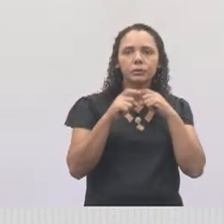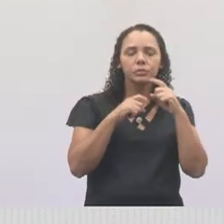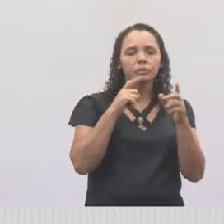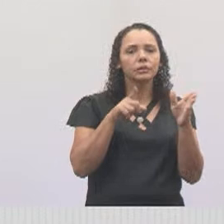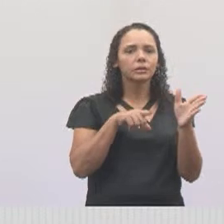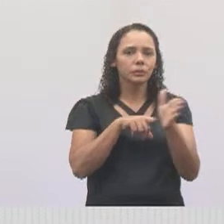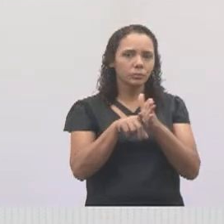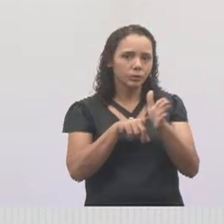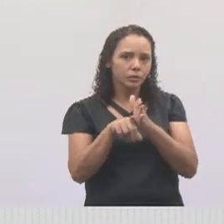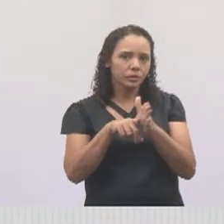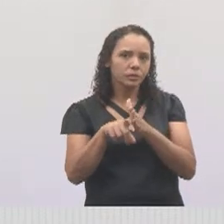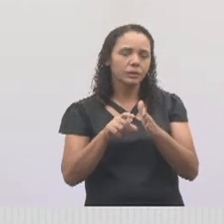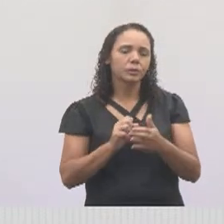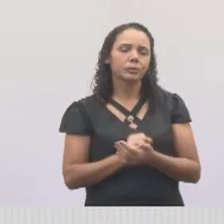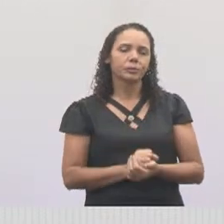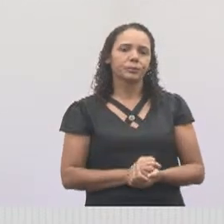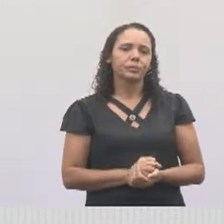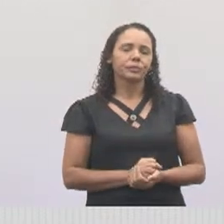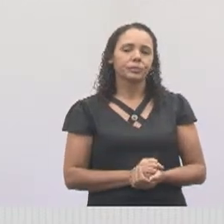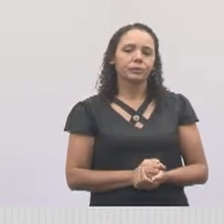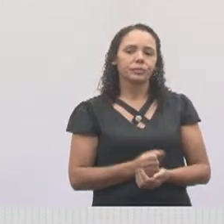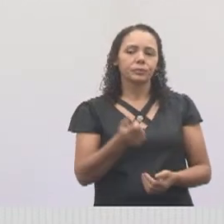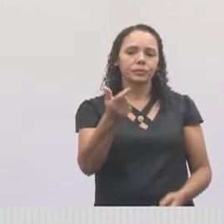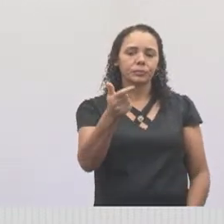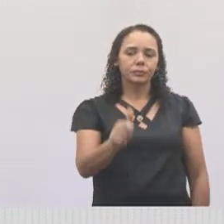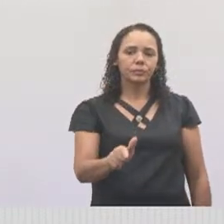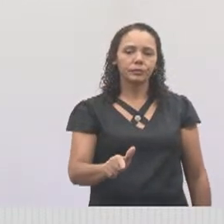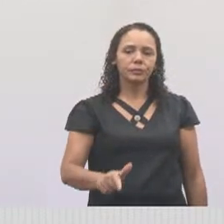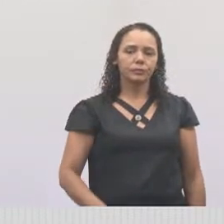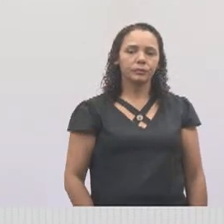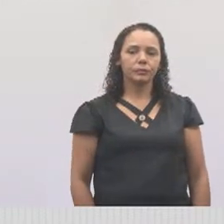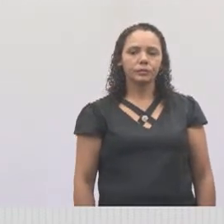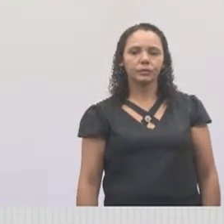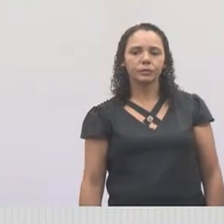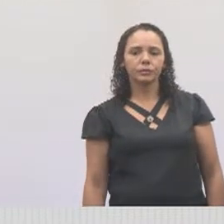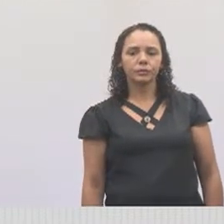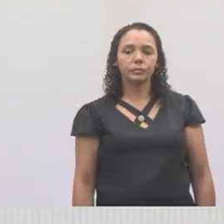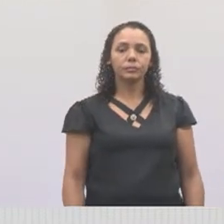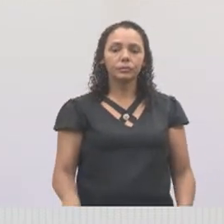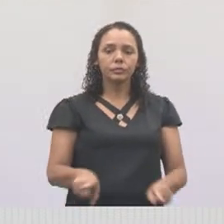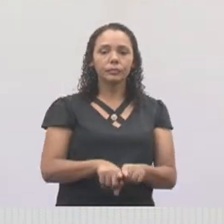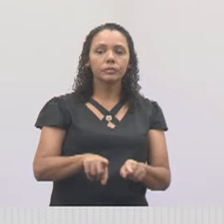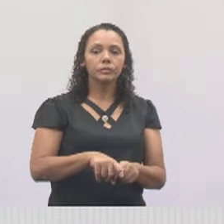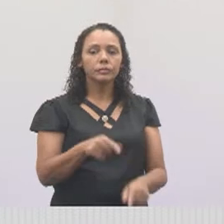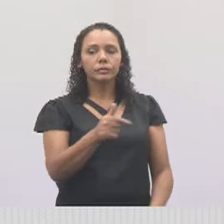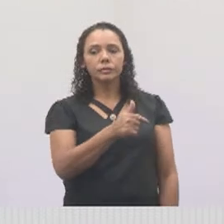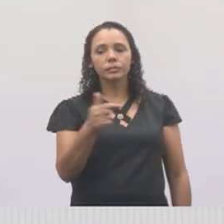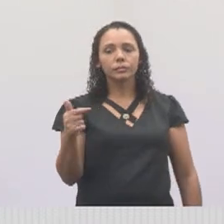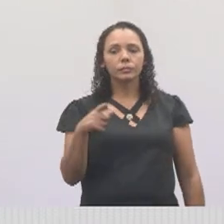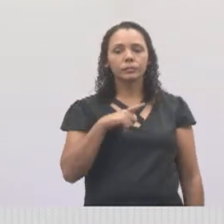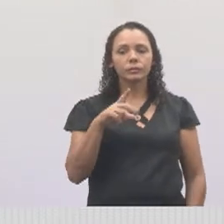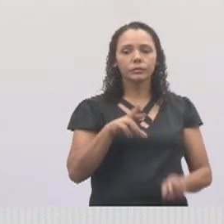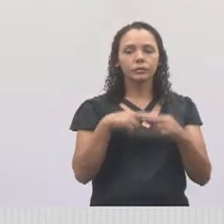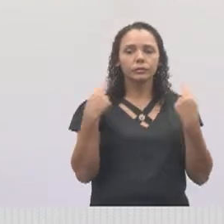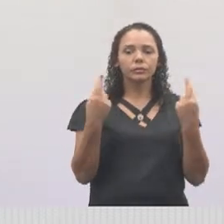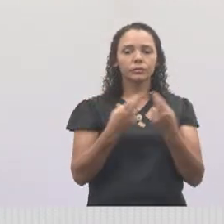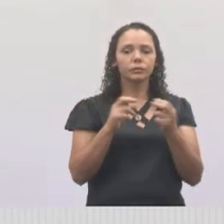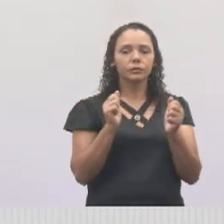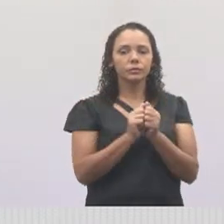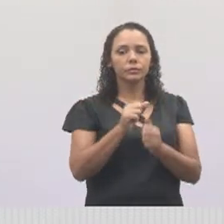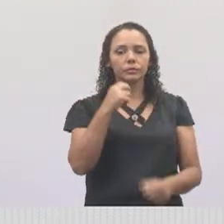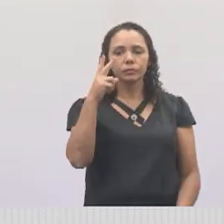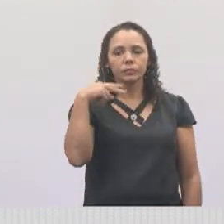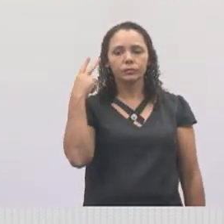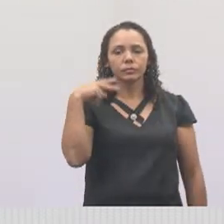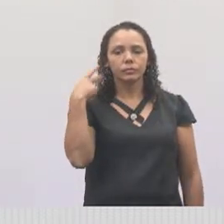dúvidas. Ok? Pode ir para a próxima. Também essa semana tivemos uma reunião com os vereadores,